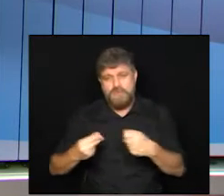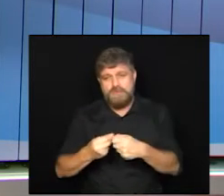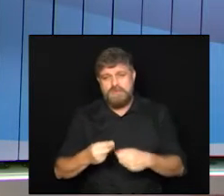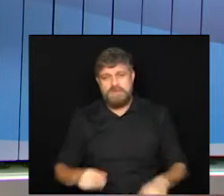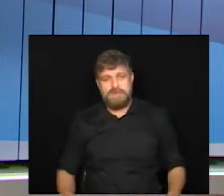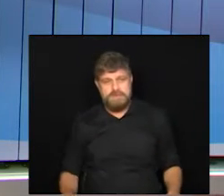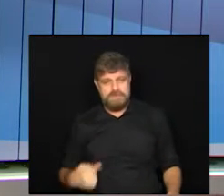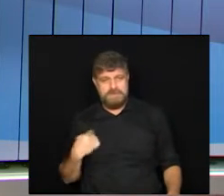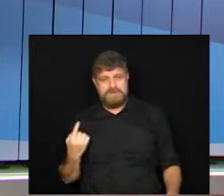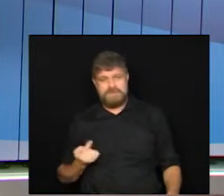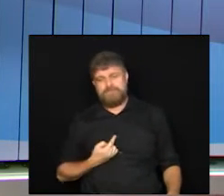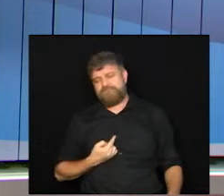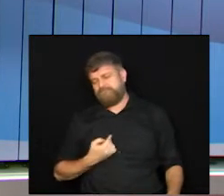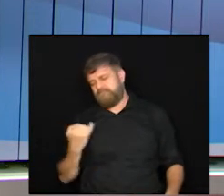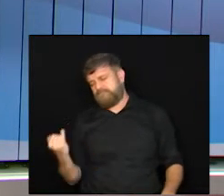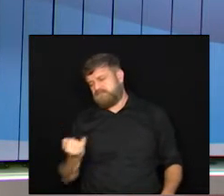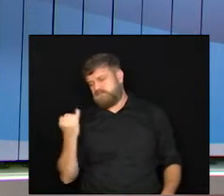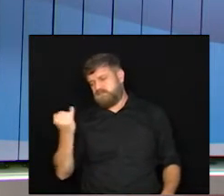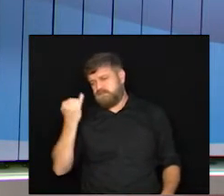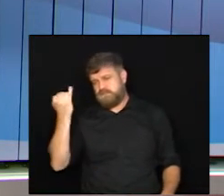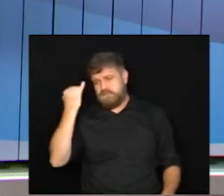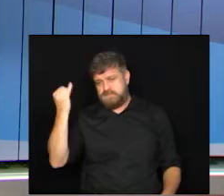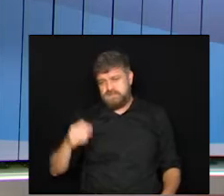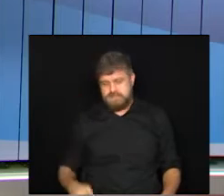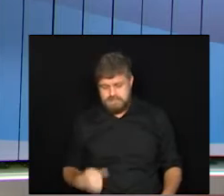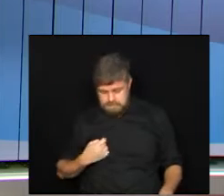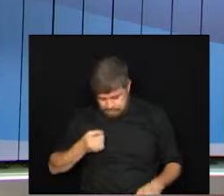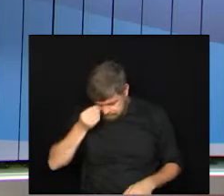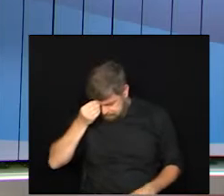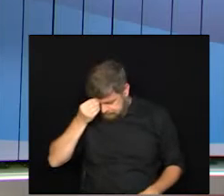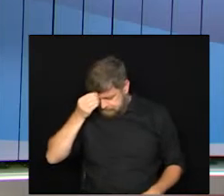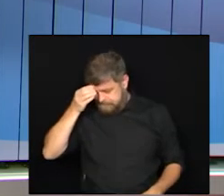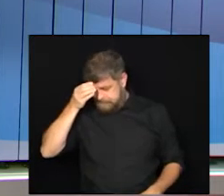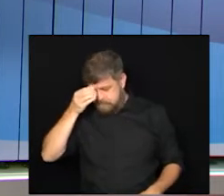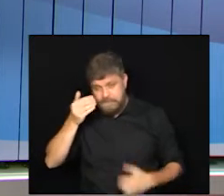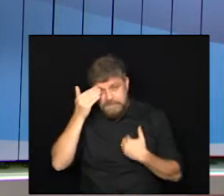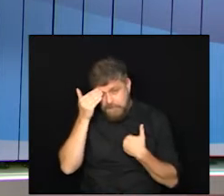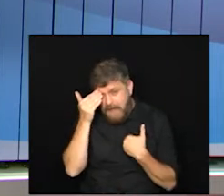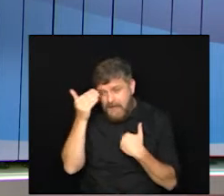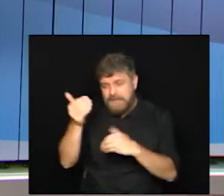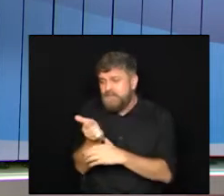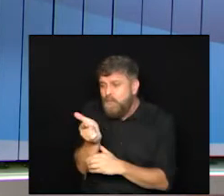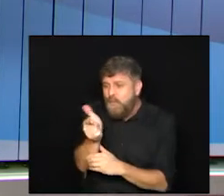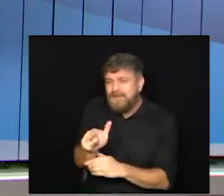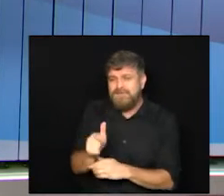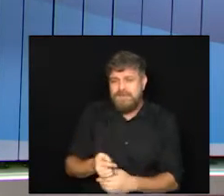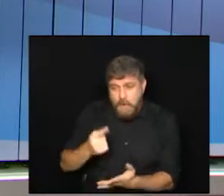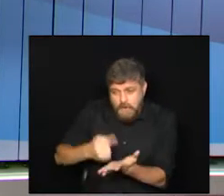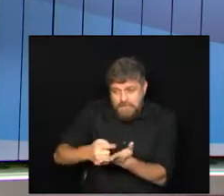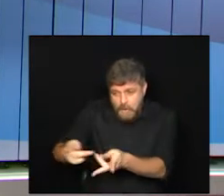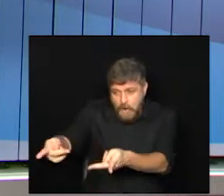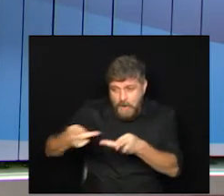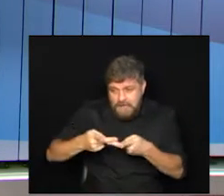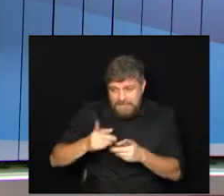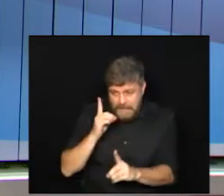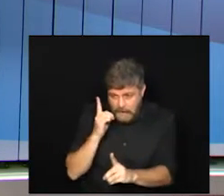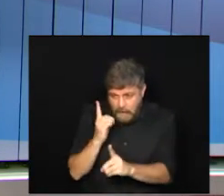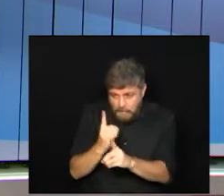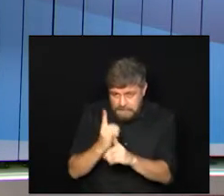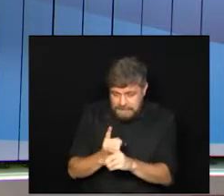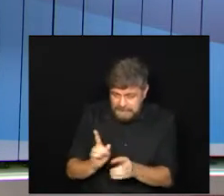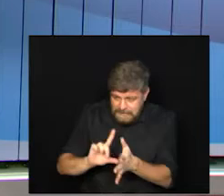aqui pra gente de grande valia e enriquecedora então agradeço novamente já fico convite aqui por uma próxima